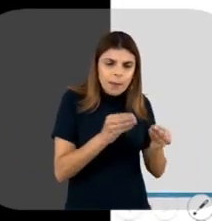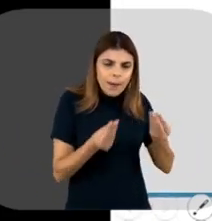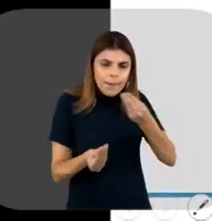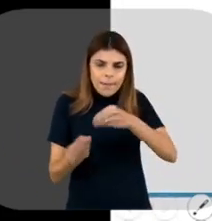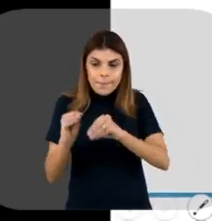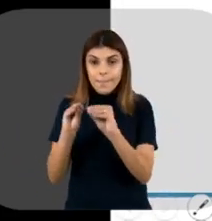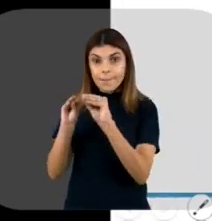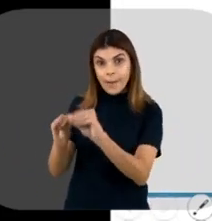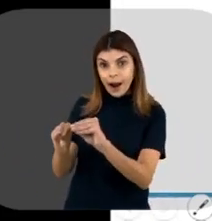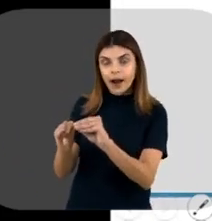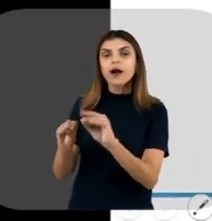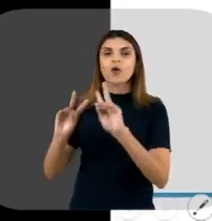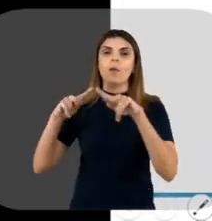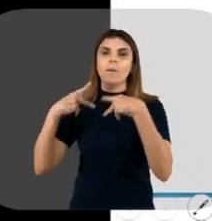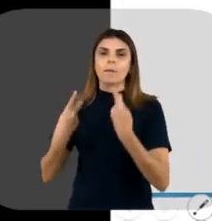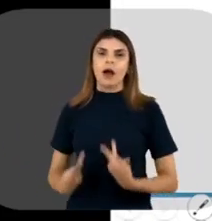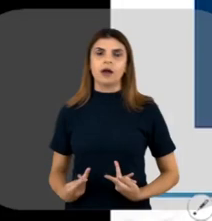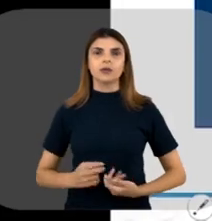em humanos, tá?